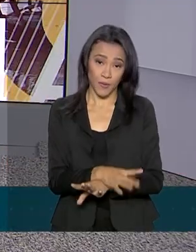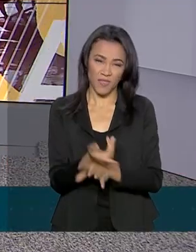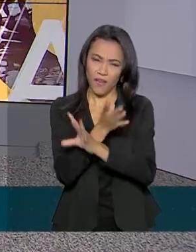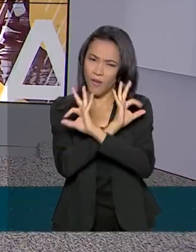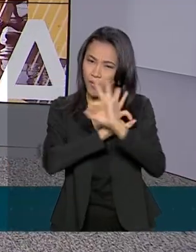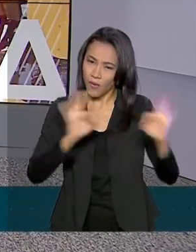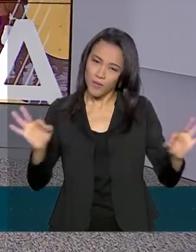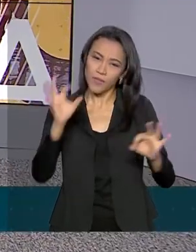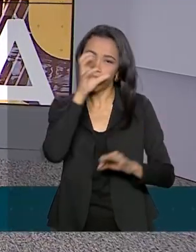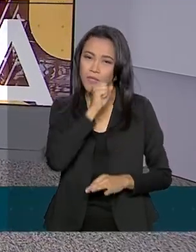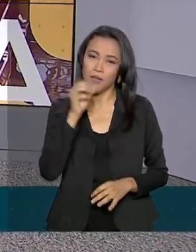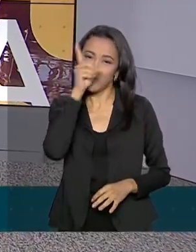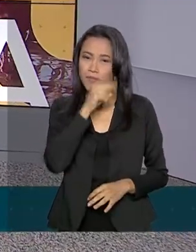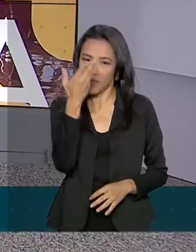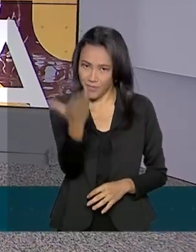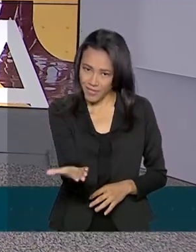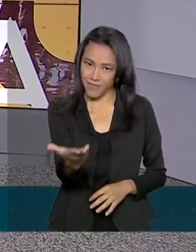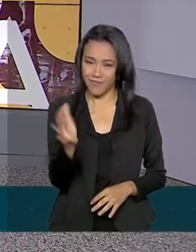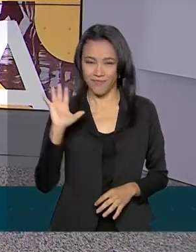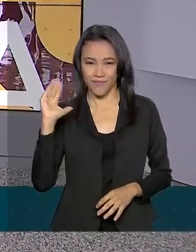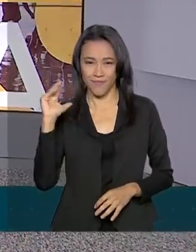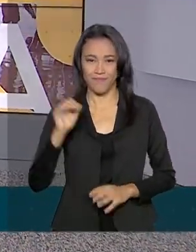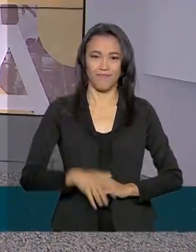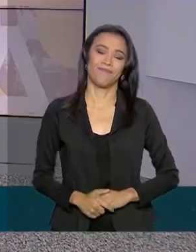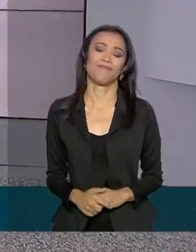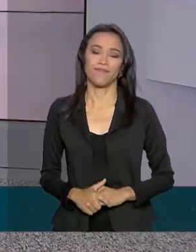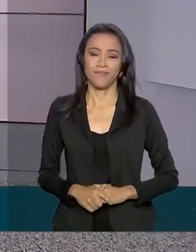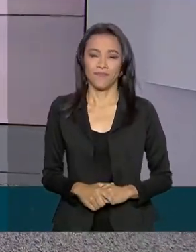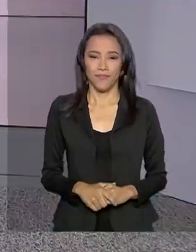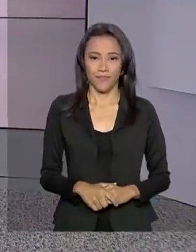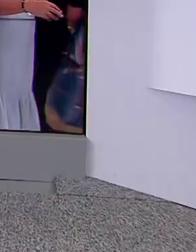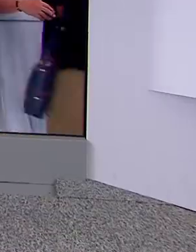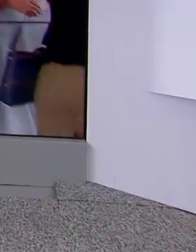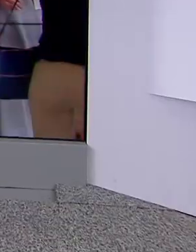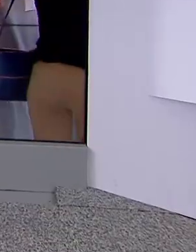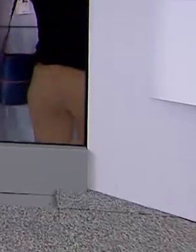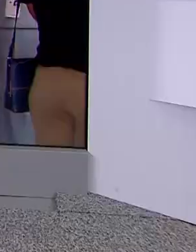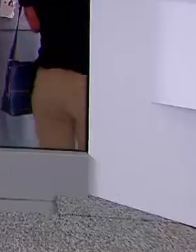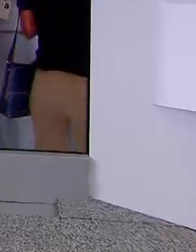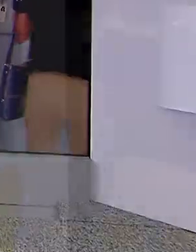excelente final de semana para você. Tchau! Tchau!